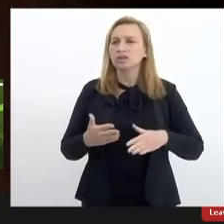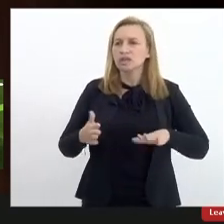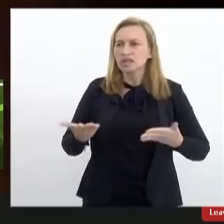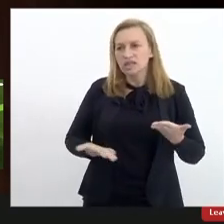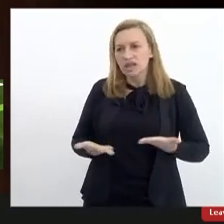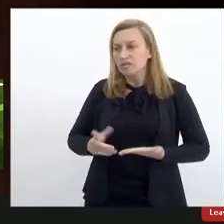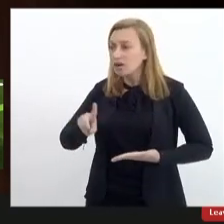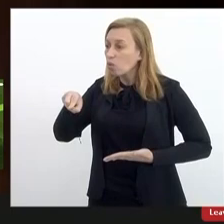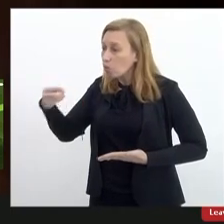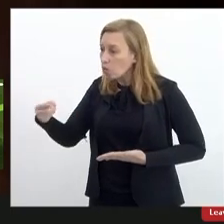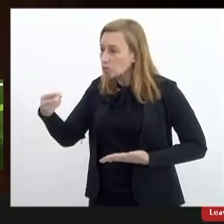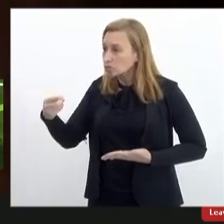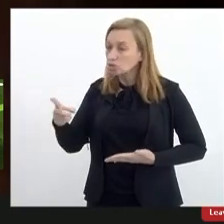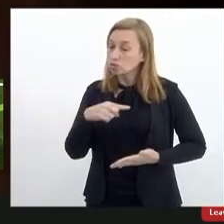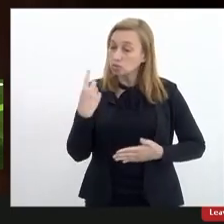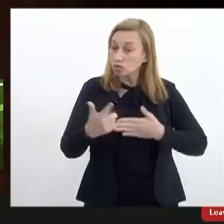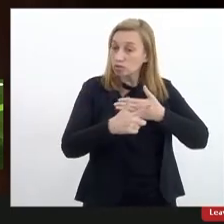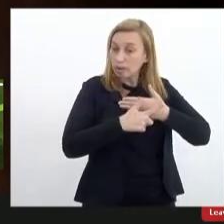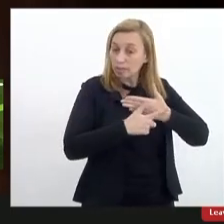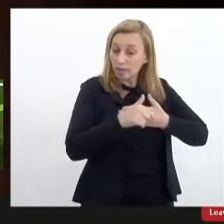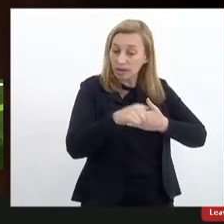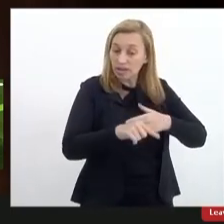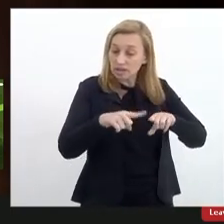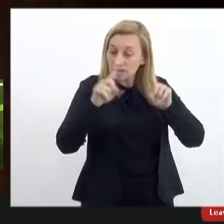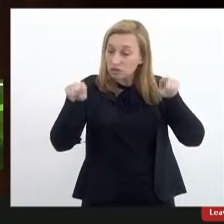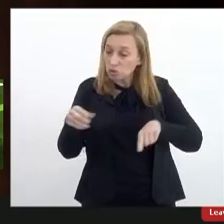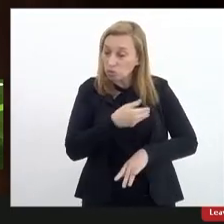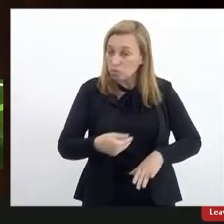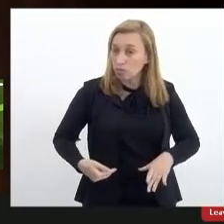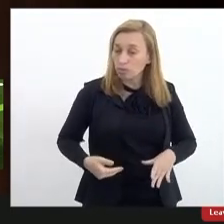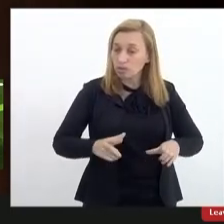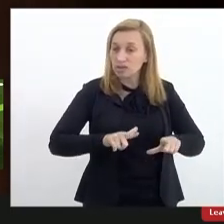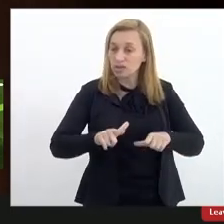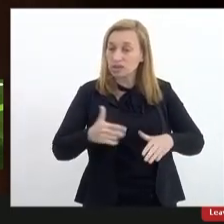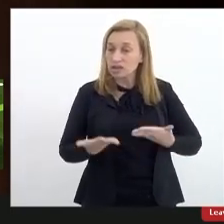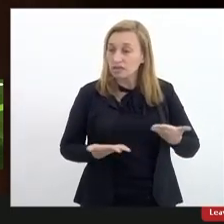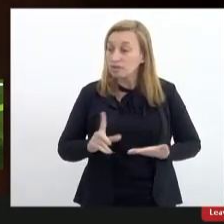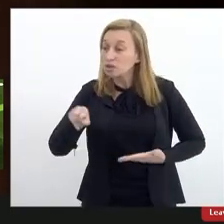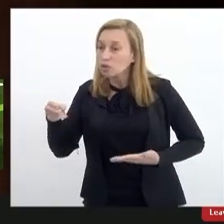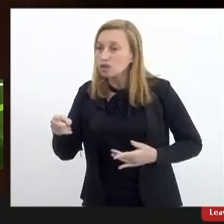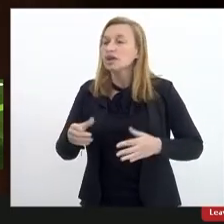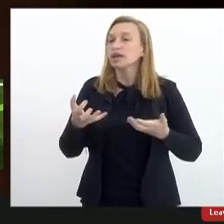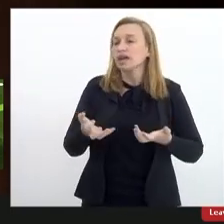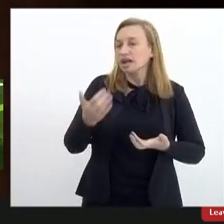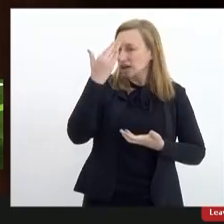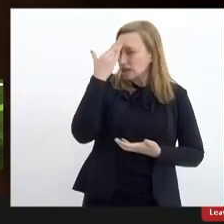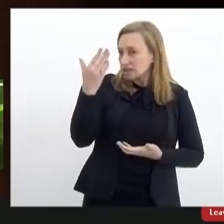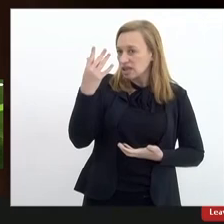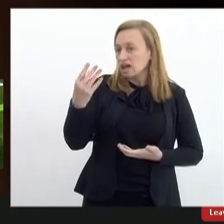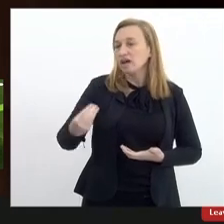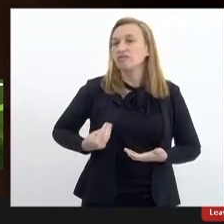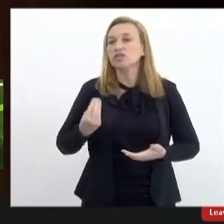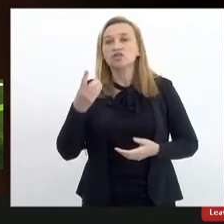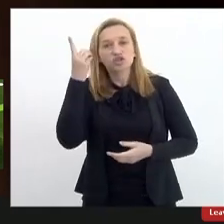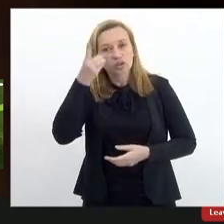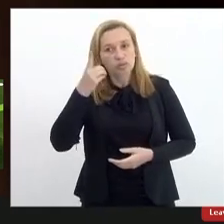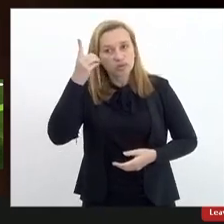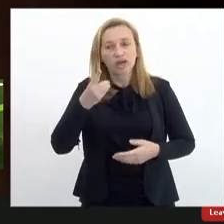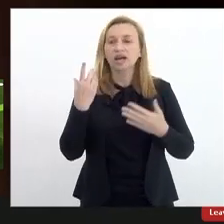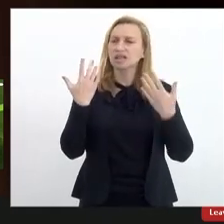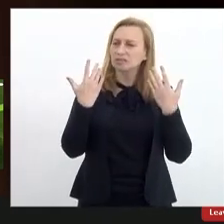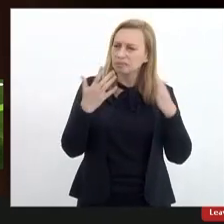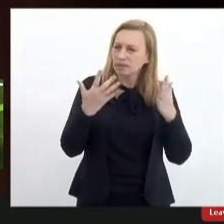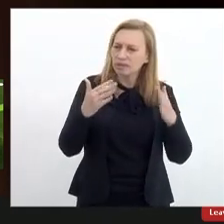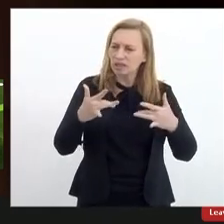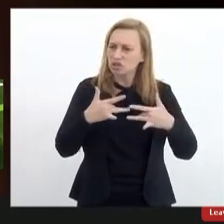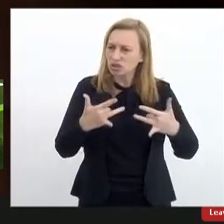então o nosso papel aqui a maior parte de nós somos servidores públicos servimos ao outro então eu queria agradecer a presença dos deputados os elogios a